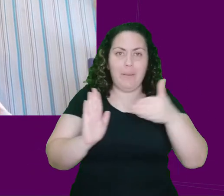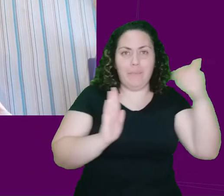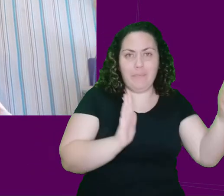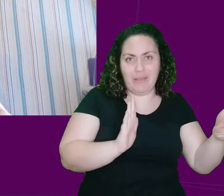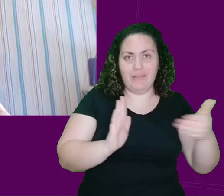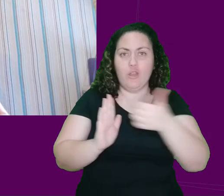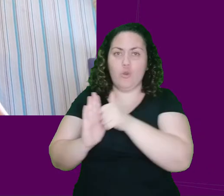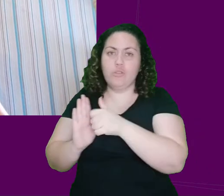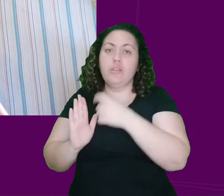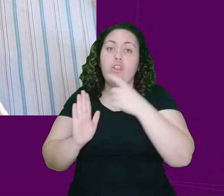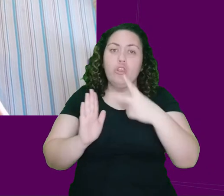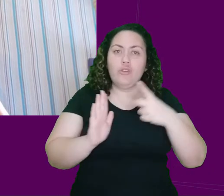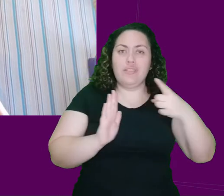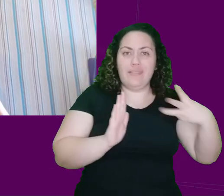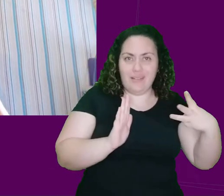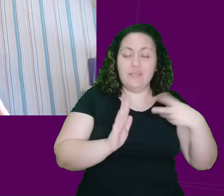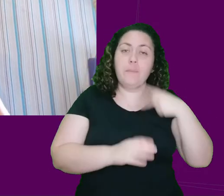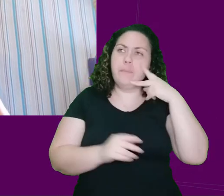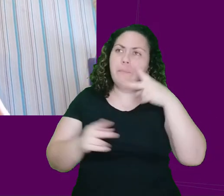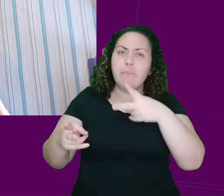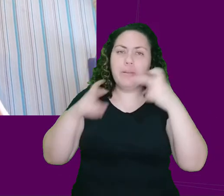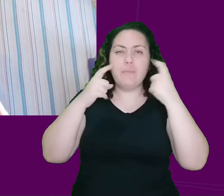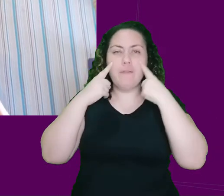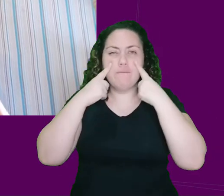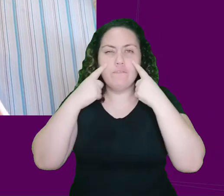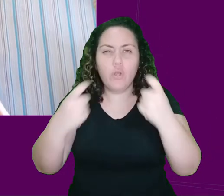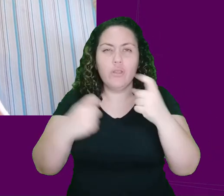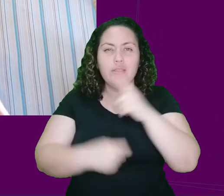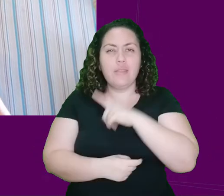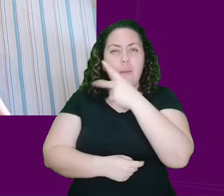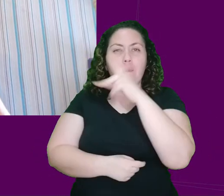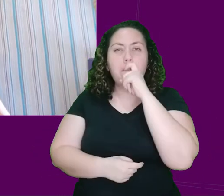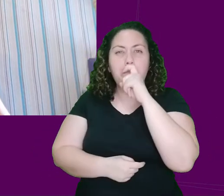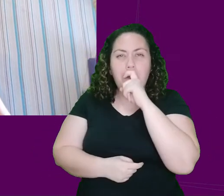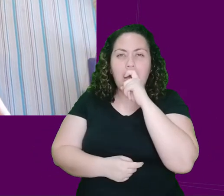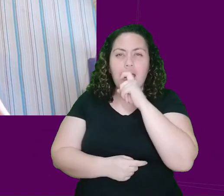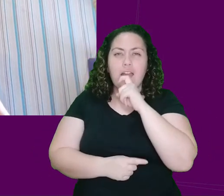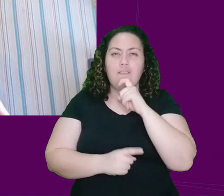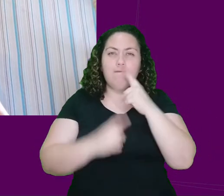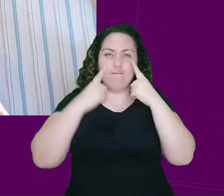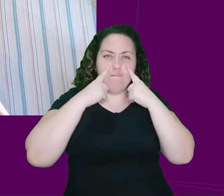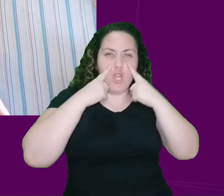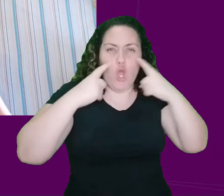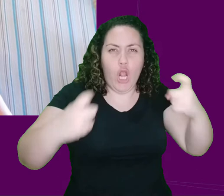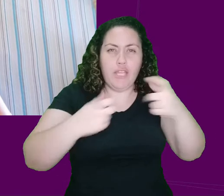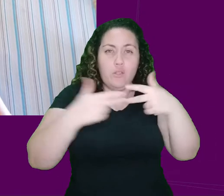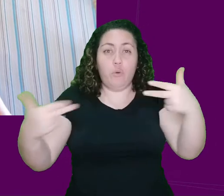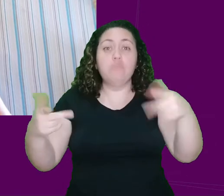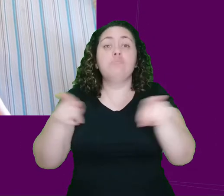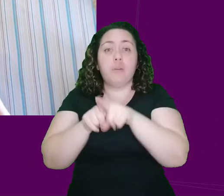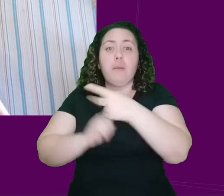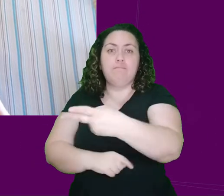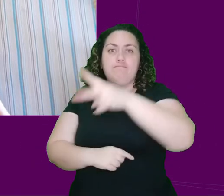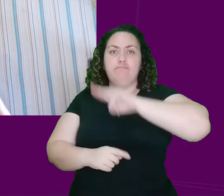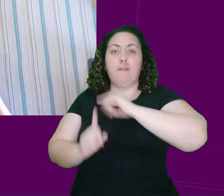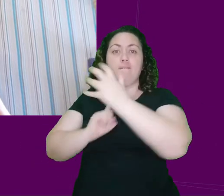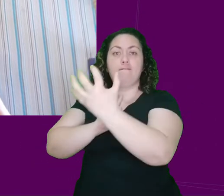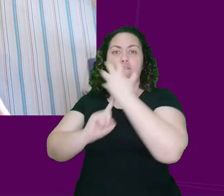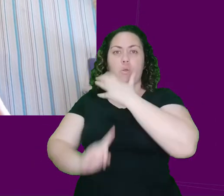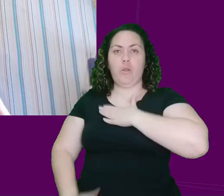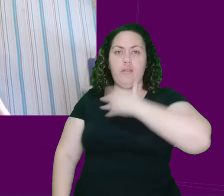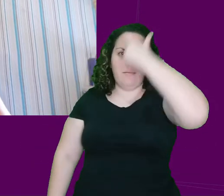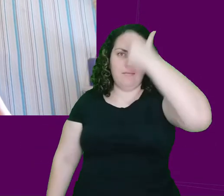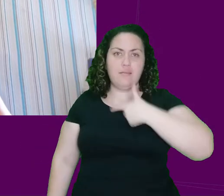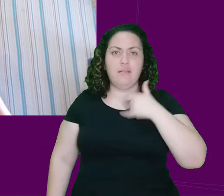como essa violência que a Isabela presenciava, como essas atitudes do pai eram transmitidas a ela também, exerciam o